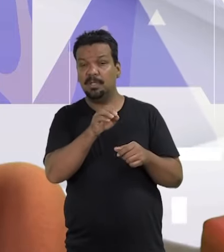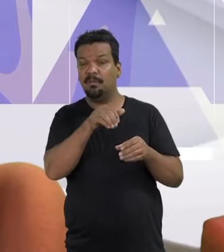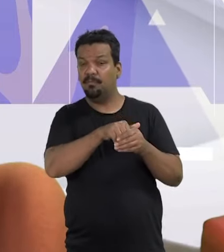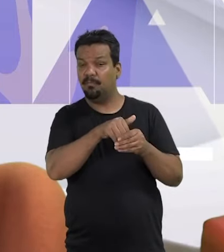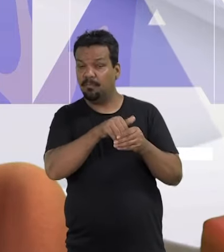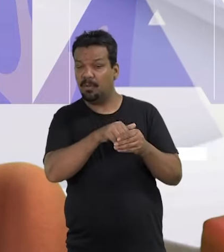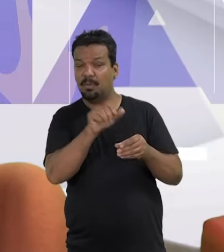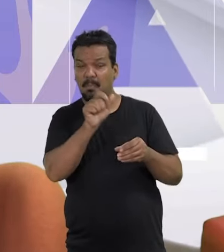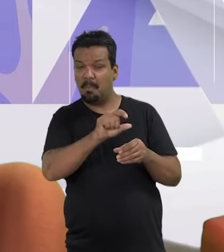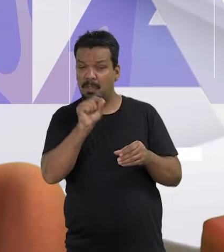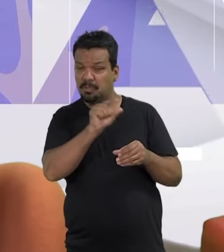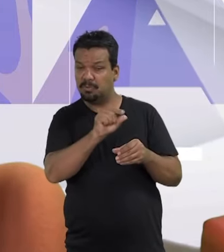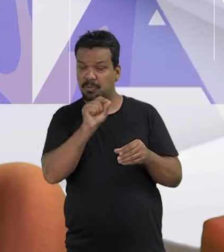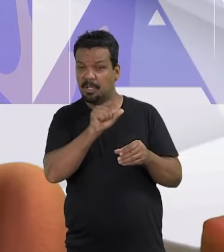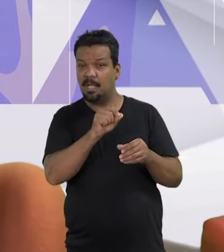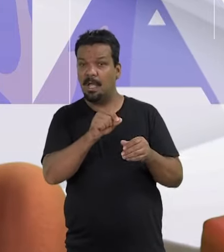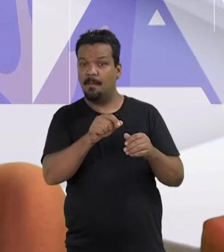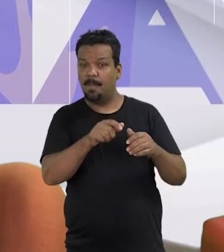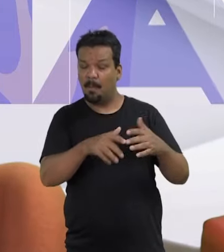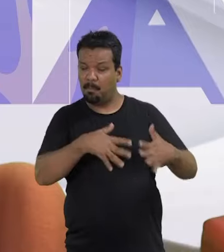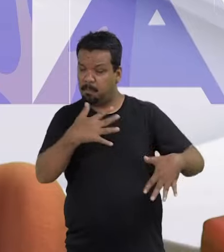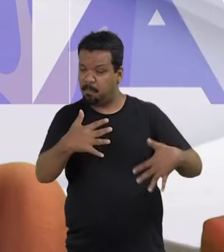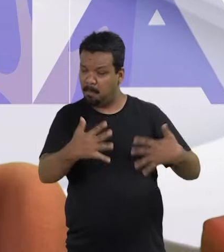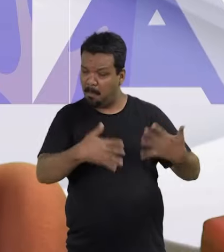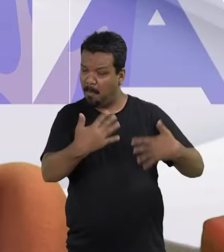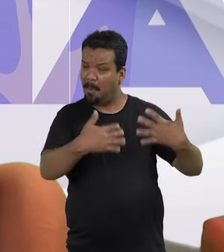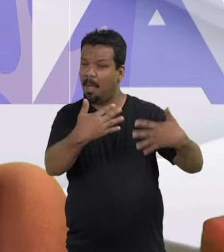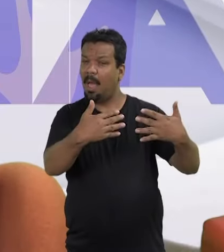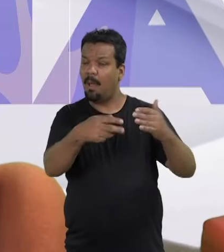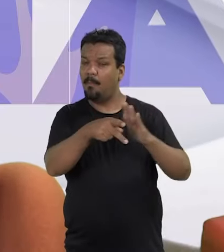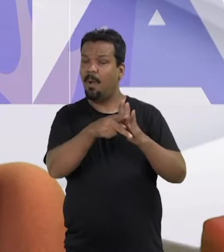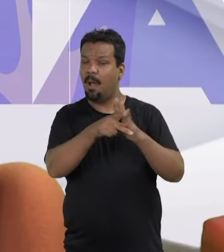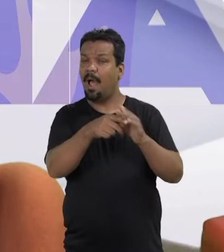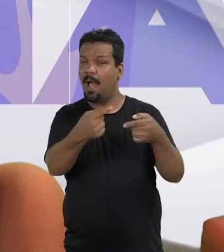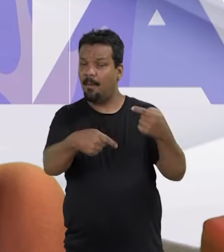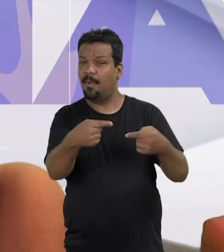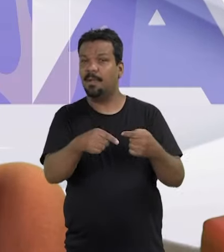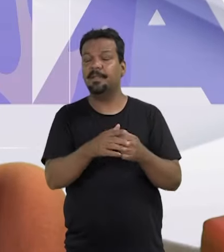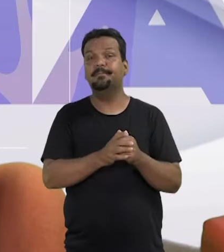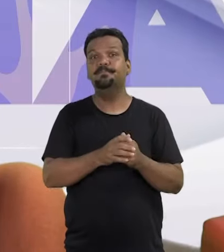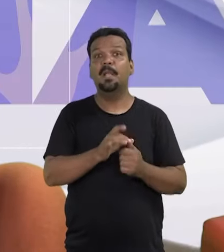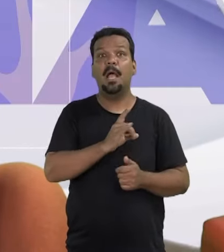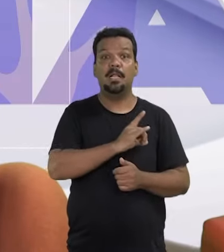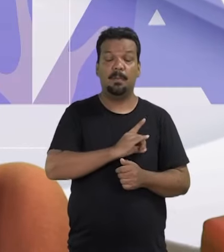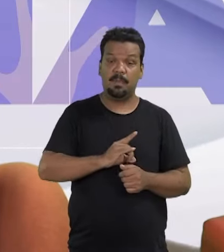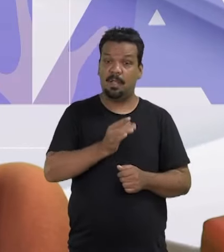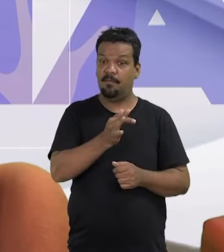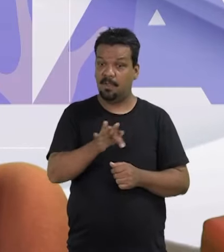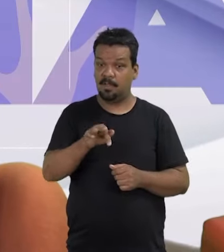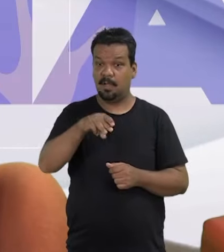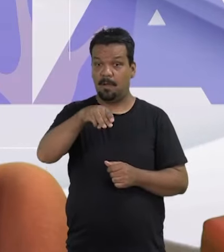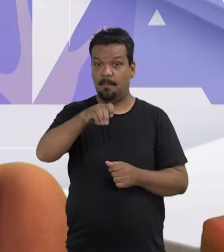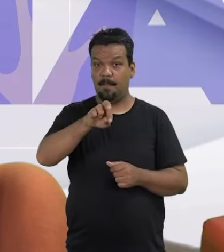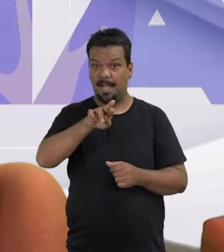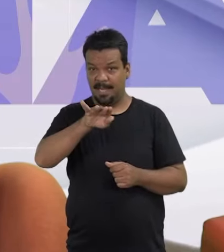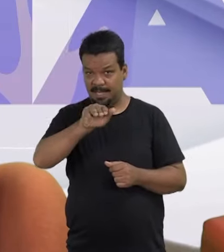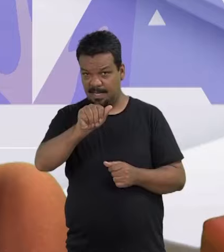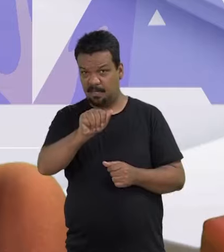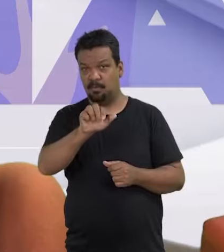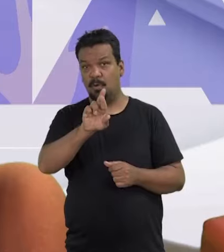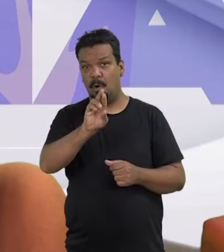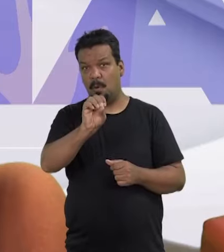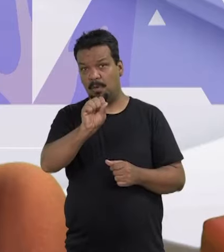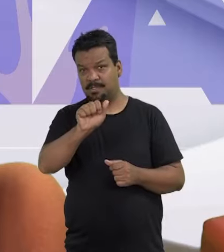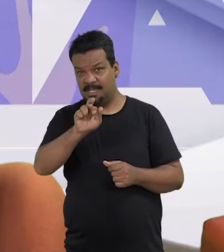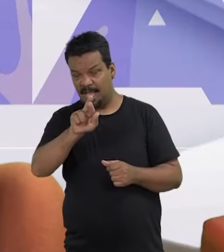% de eleitas para poder mover a engrenagem da política. A deputada federal